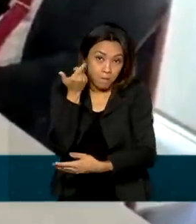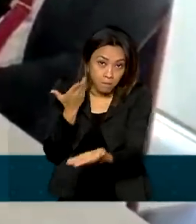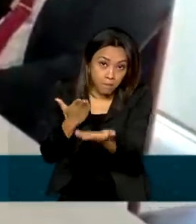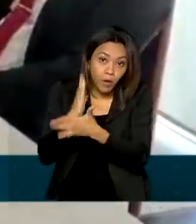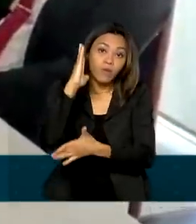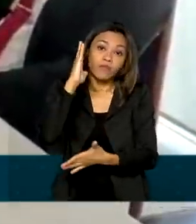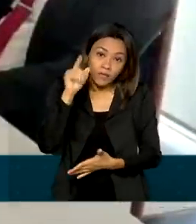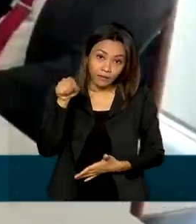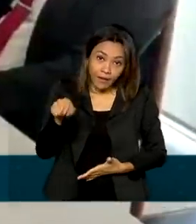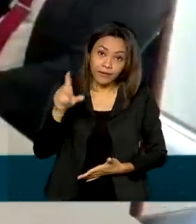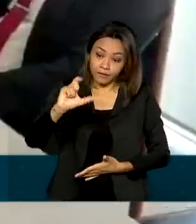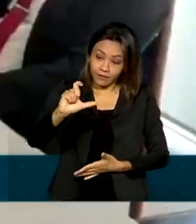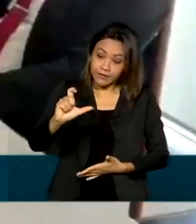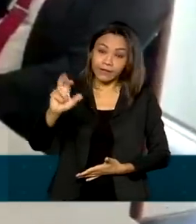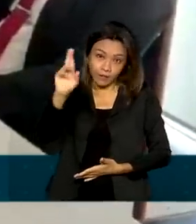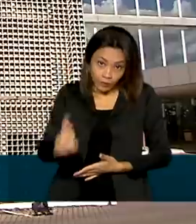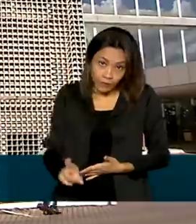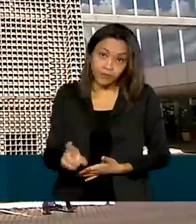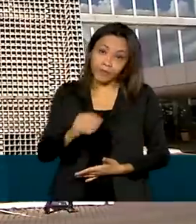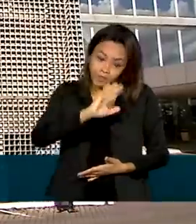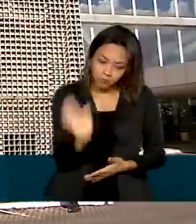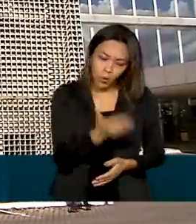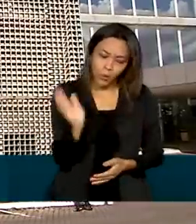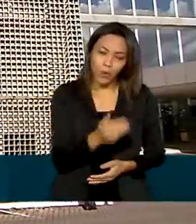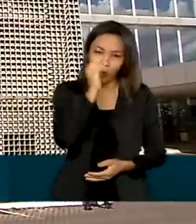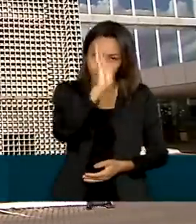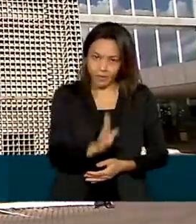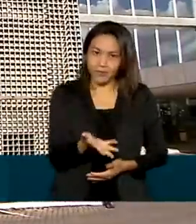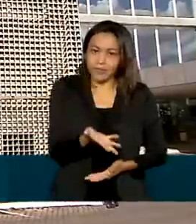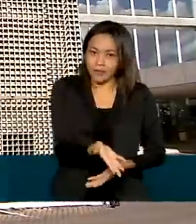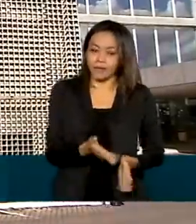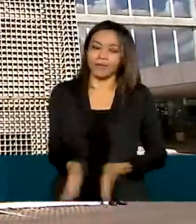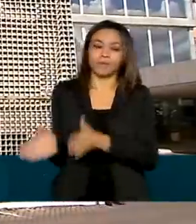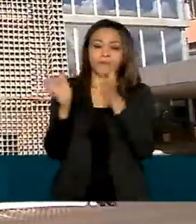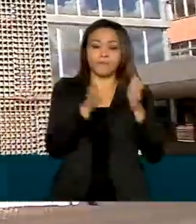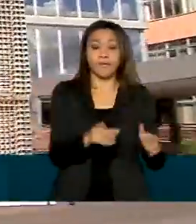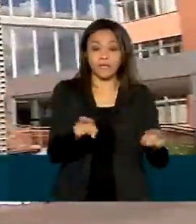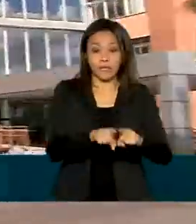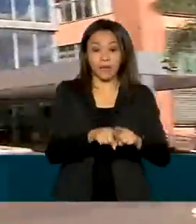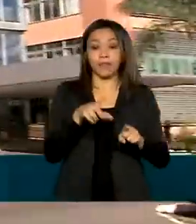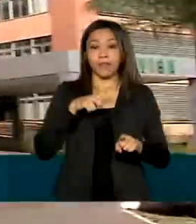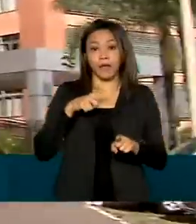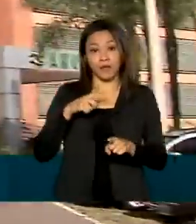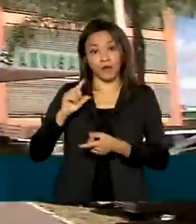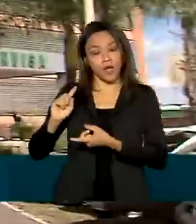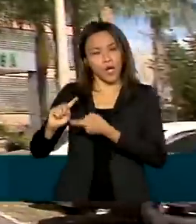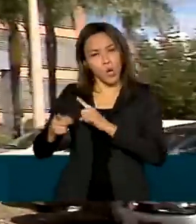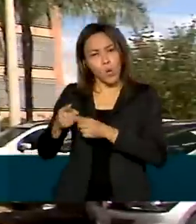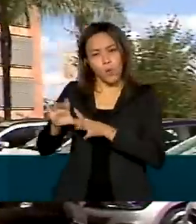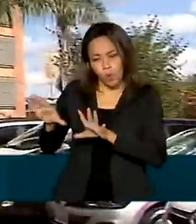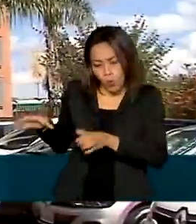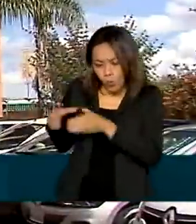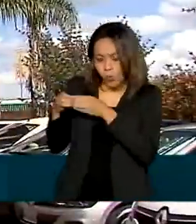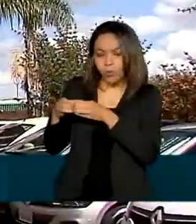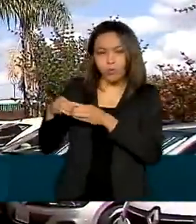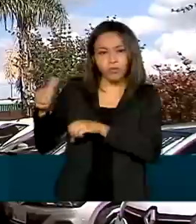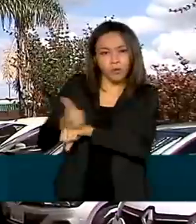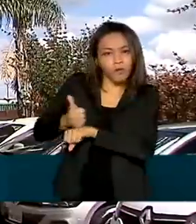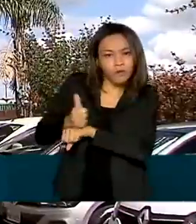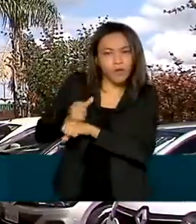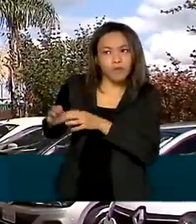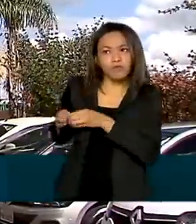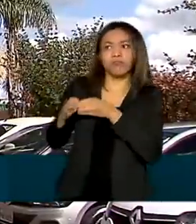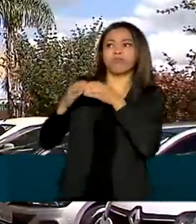vacina Sputnik, nós venhamos a produzi-la no Brasil. Está previsto o envio de uma missão de vigilância sanitária brasileira à Rússia